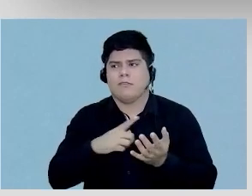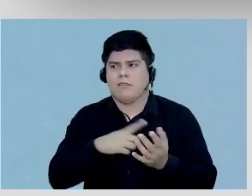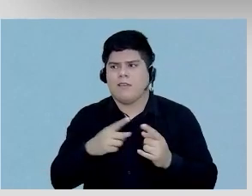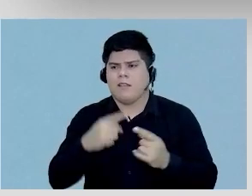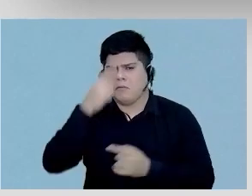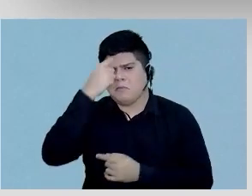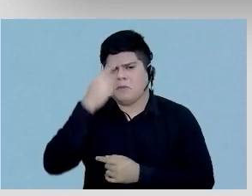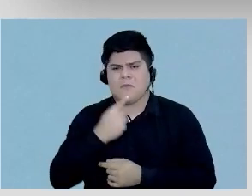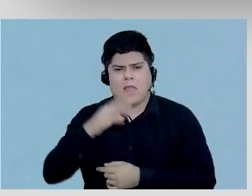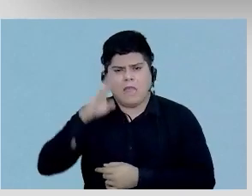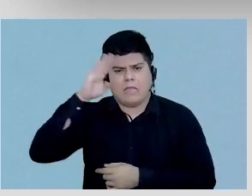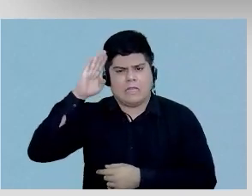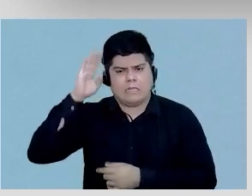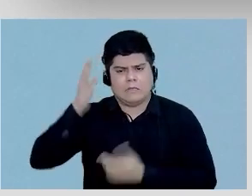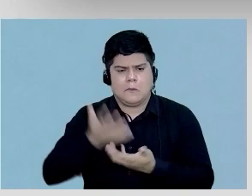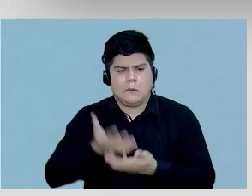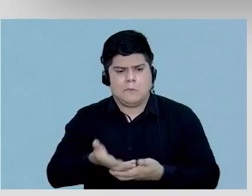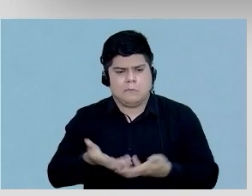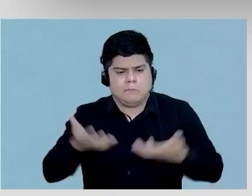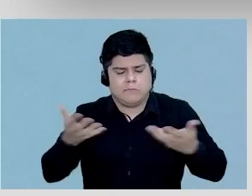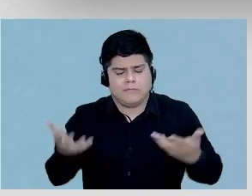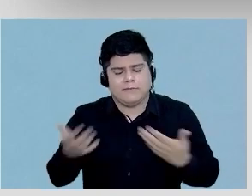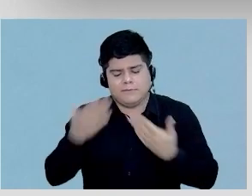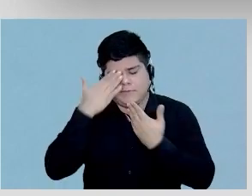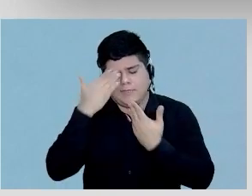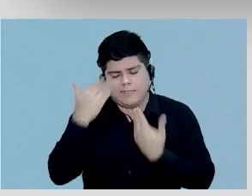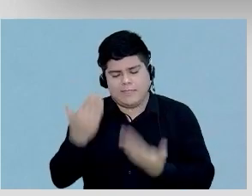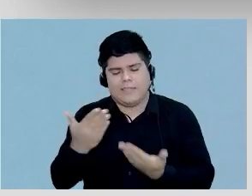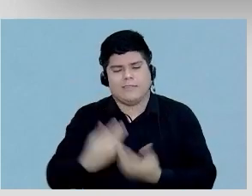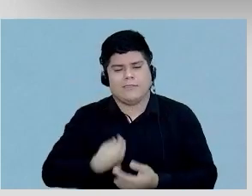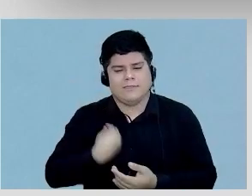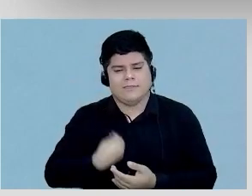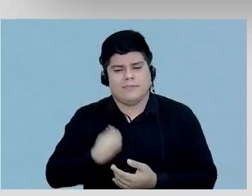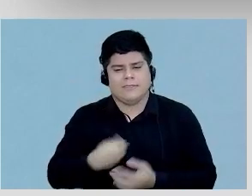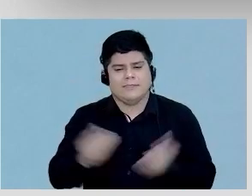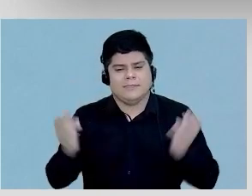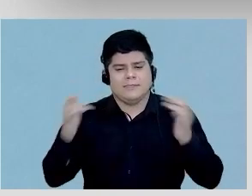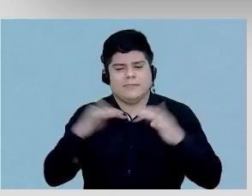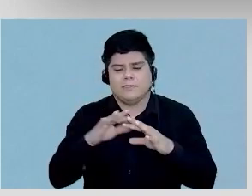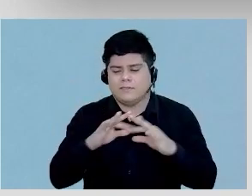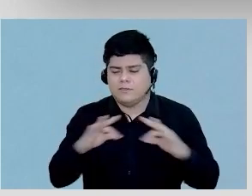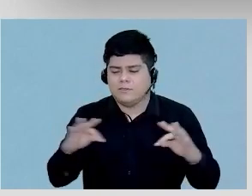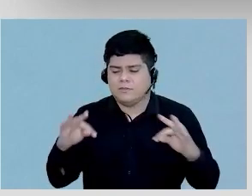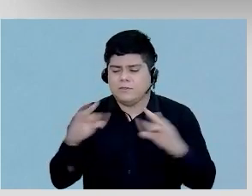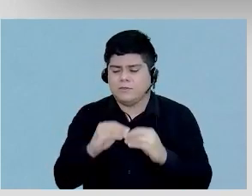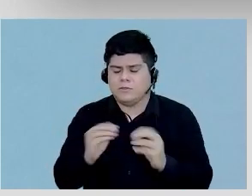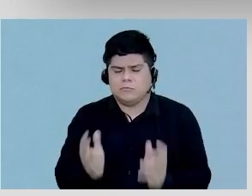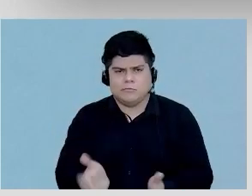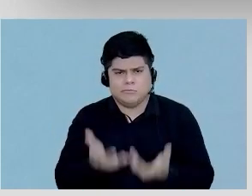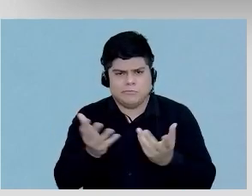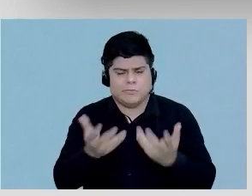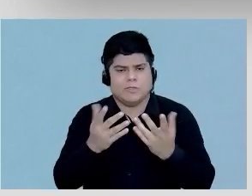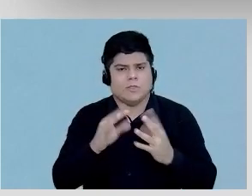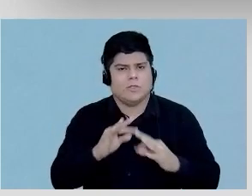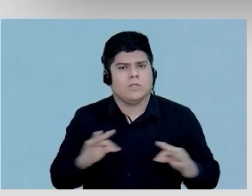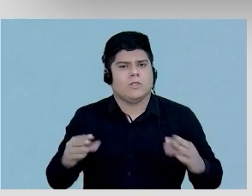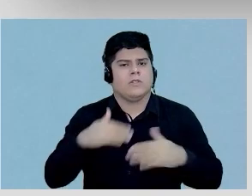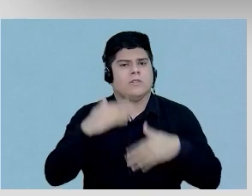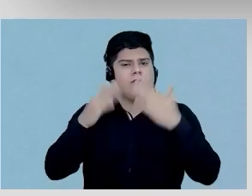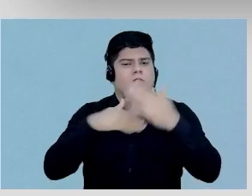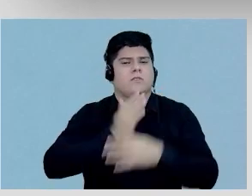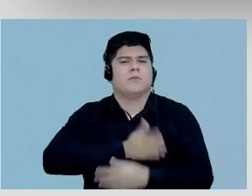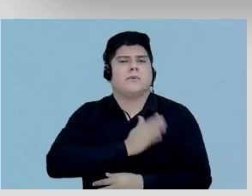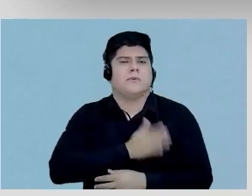acadêmico extremamente rico. Cláudio, muito obrigado por estar conosco aqui, por todo o seu estímulo a toda a evolução da